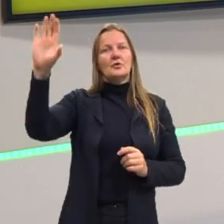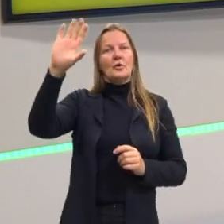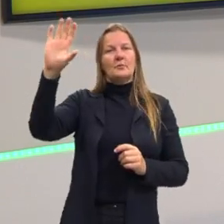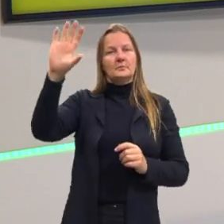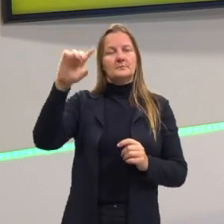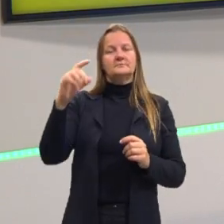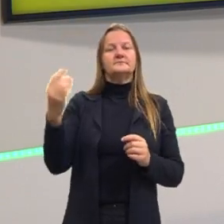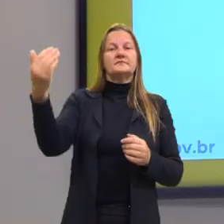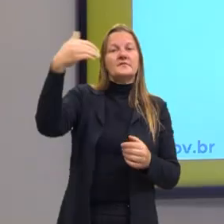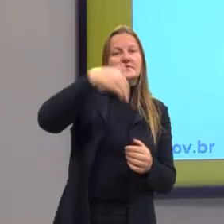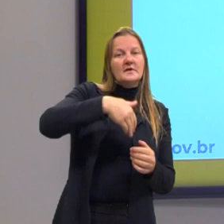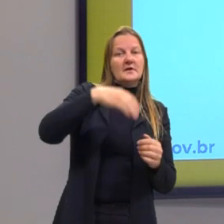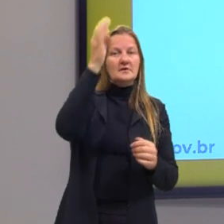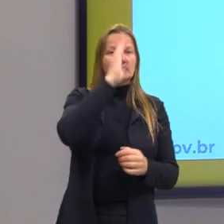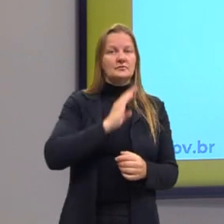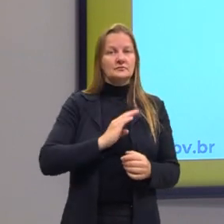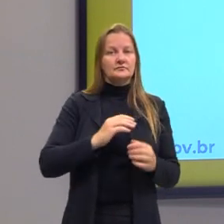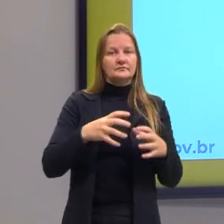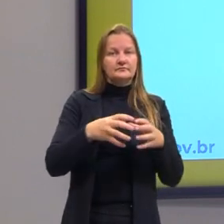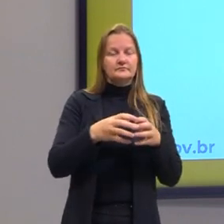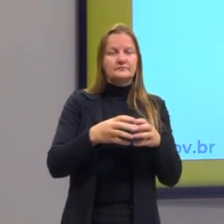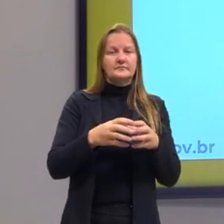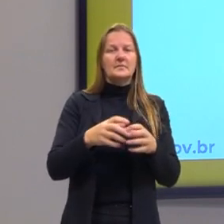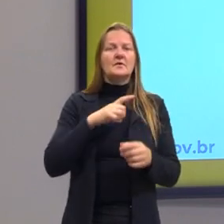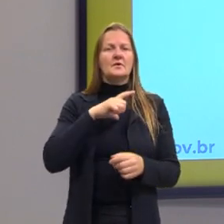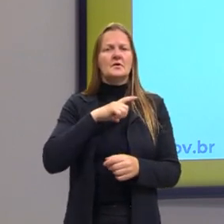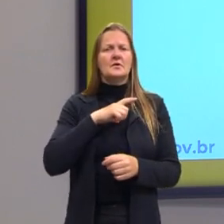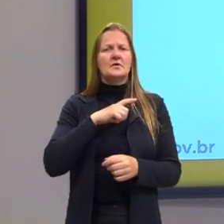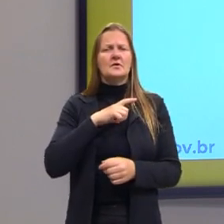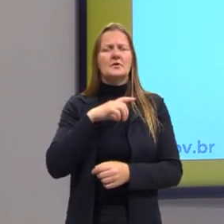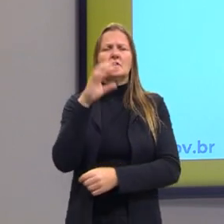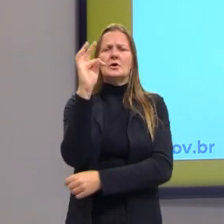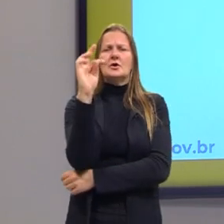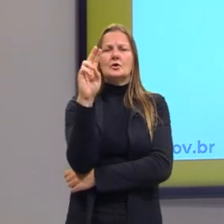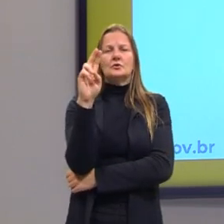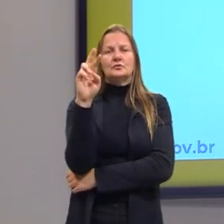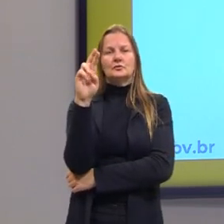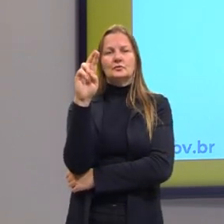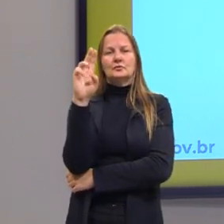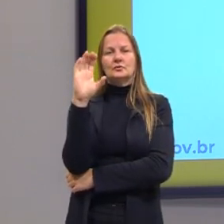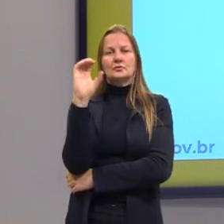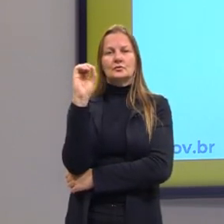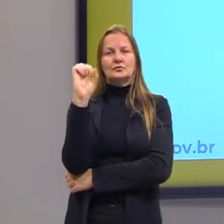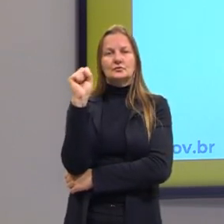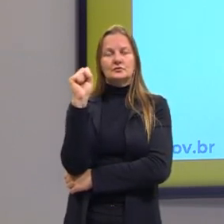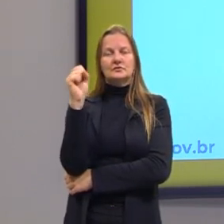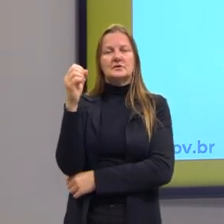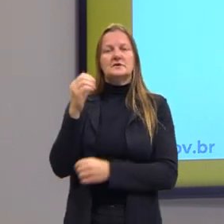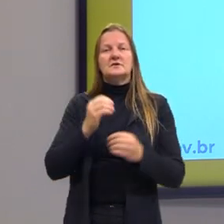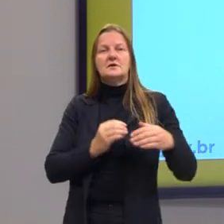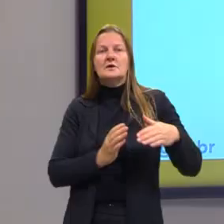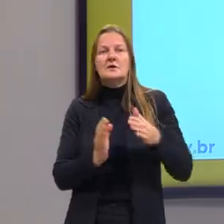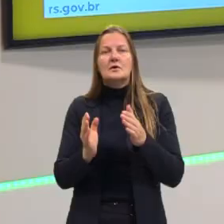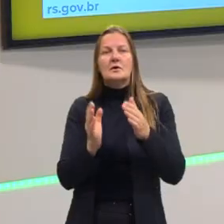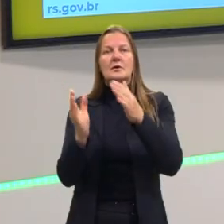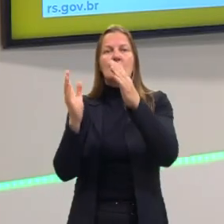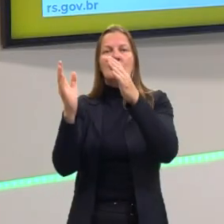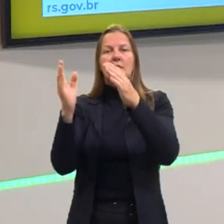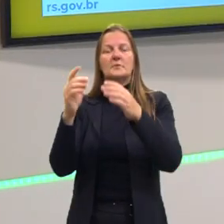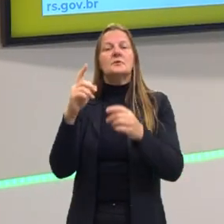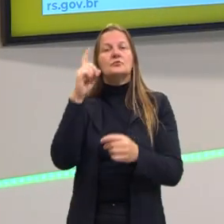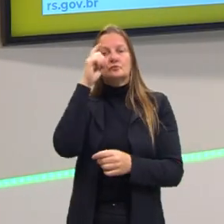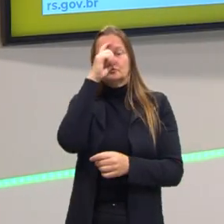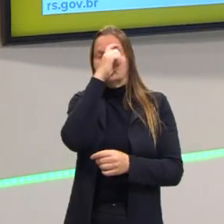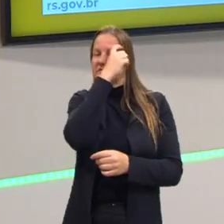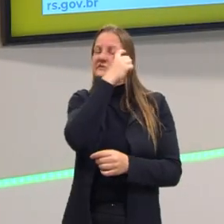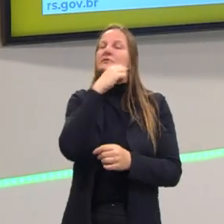e com os turcos otomanos que tomam Constantinopla. Esse caminho via Mediterrâneo se torna difícil